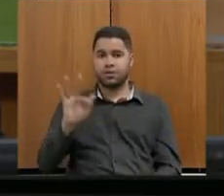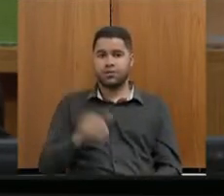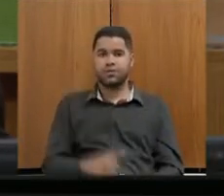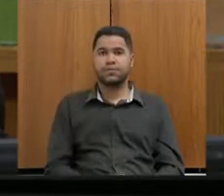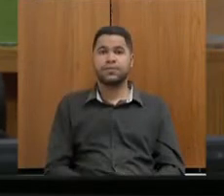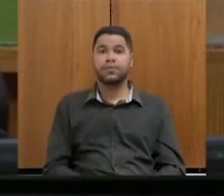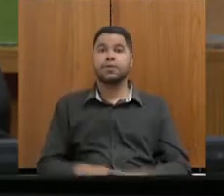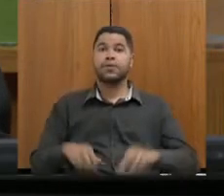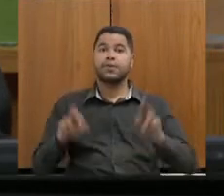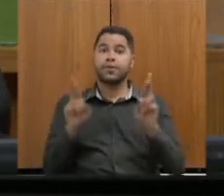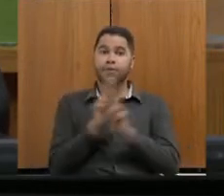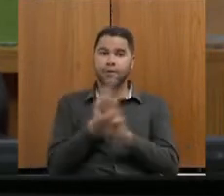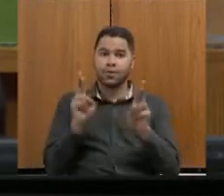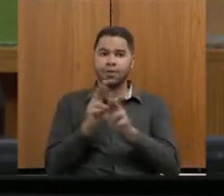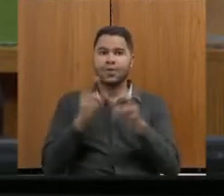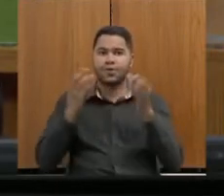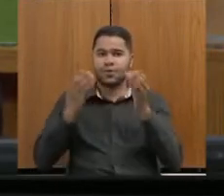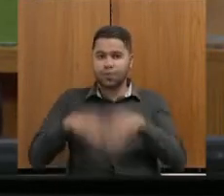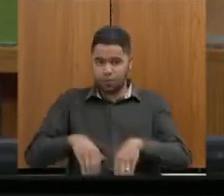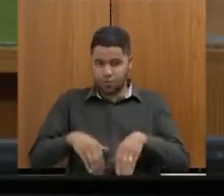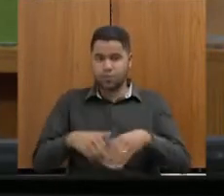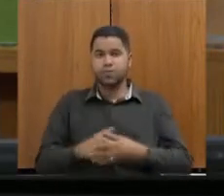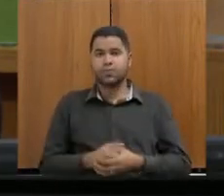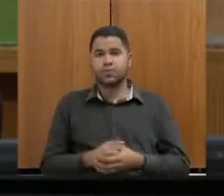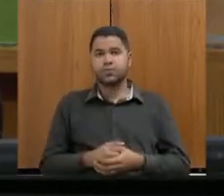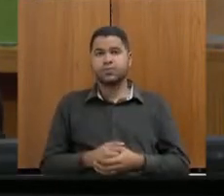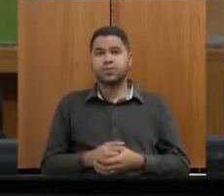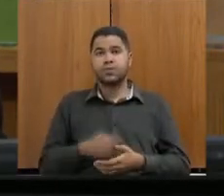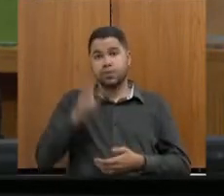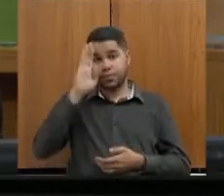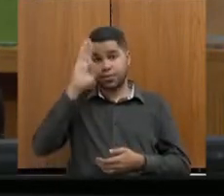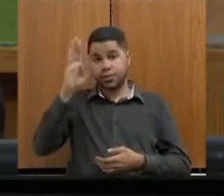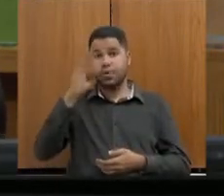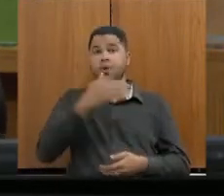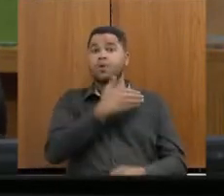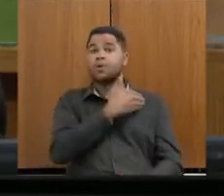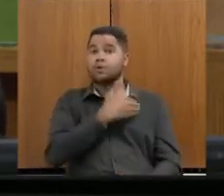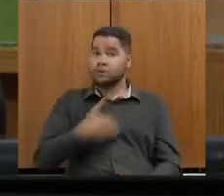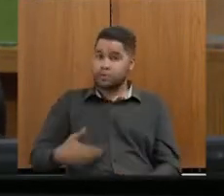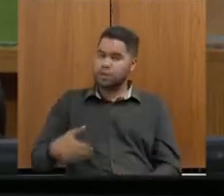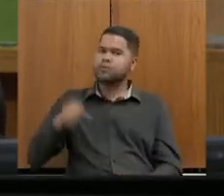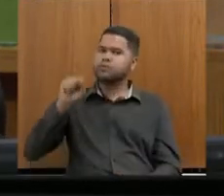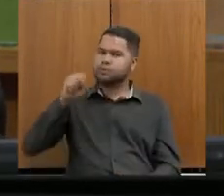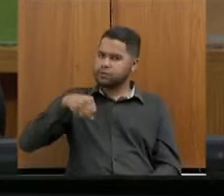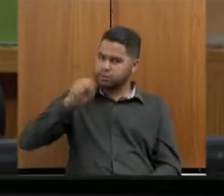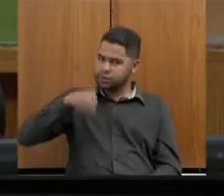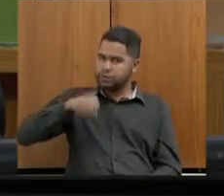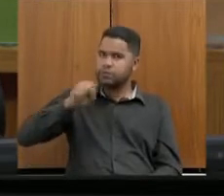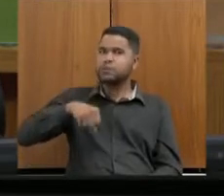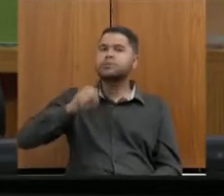Com relação ao concurso público, em termos de prioridade, o Estado vem, sim, fazendo,